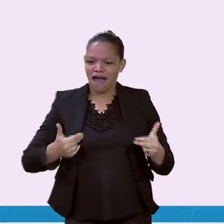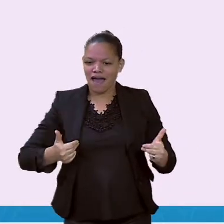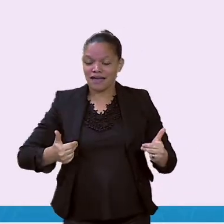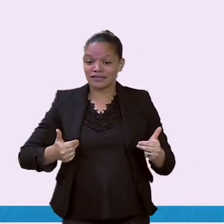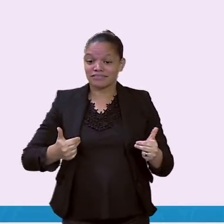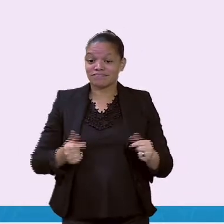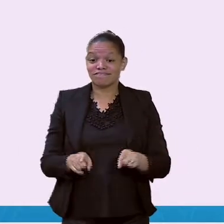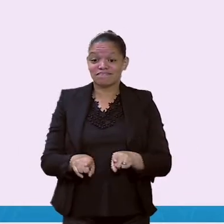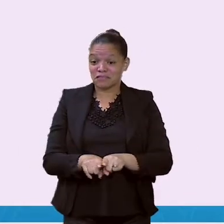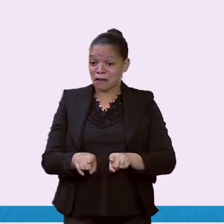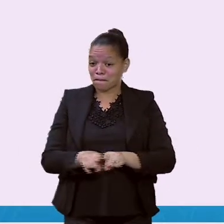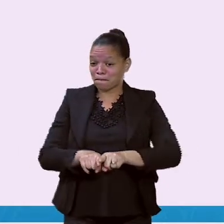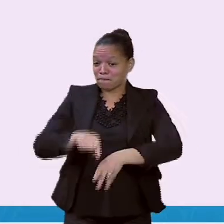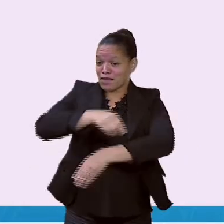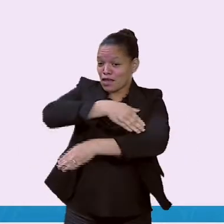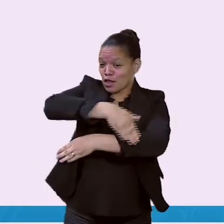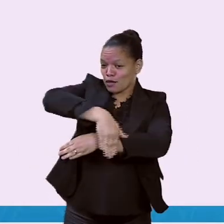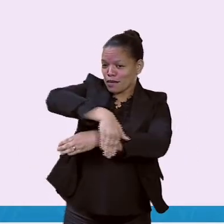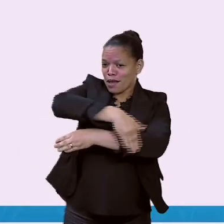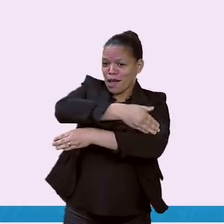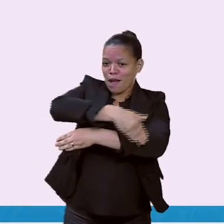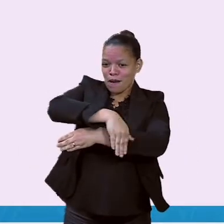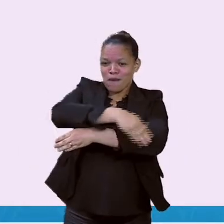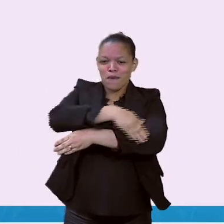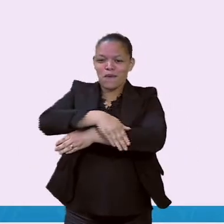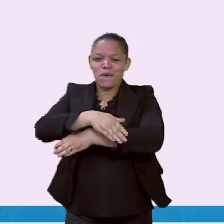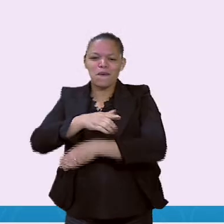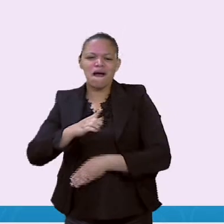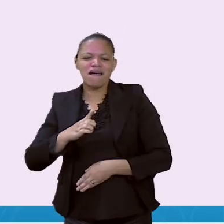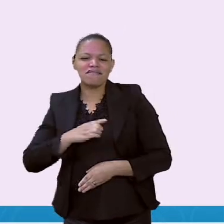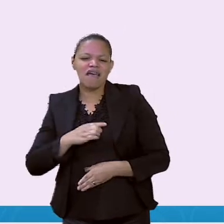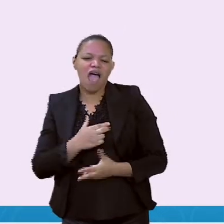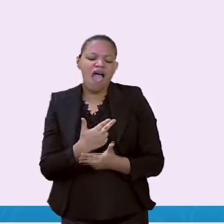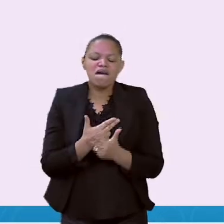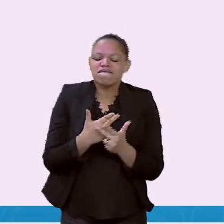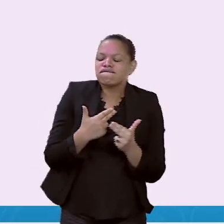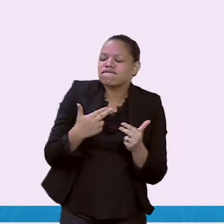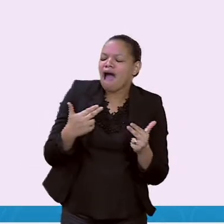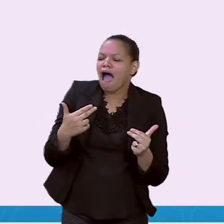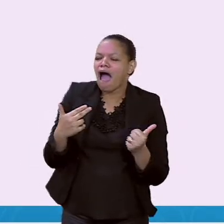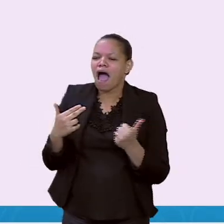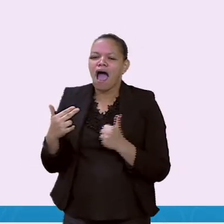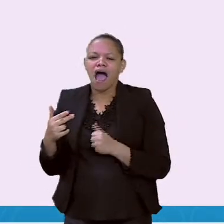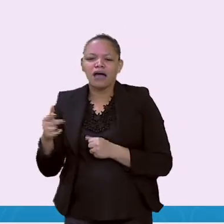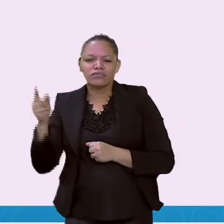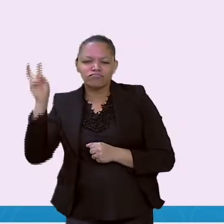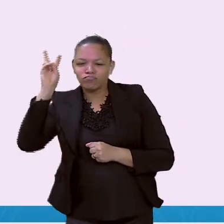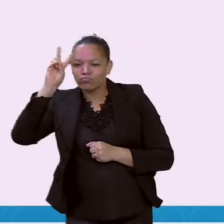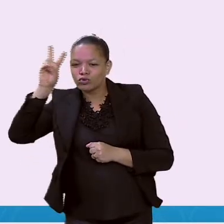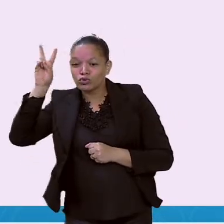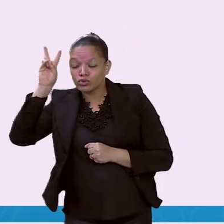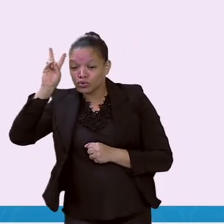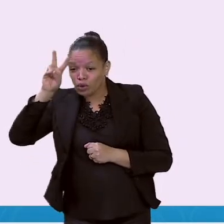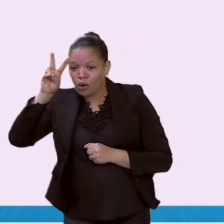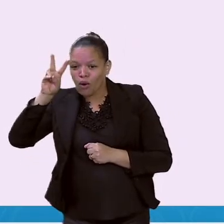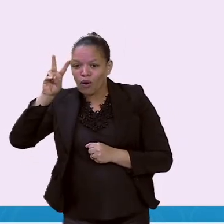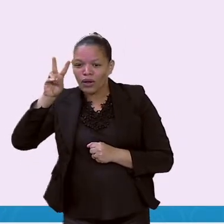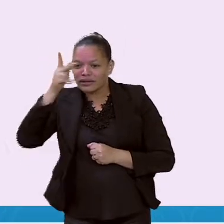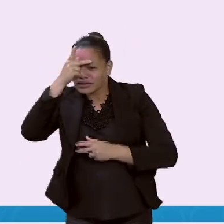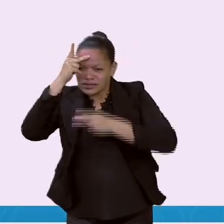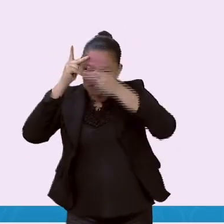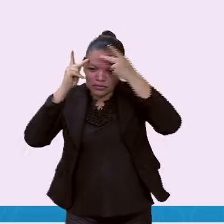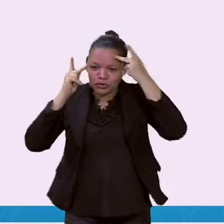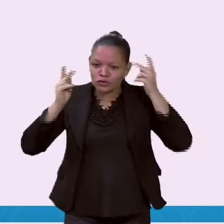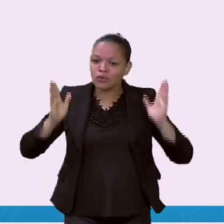carregada de grandes histórias e cheia de lembranças dos moradores locais.